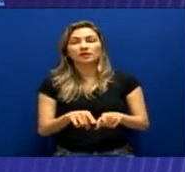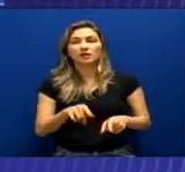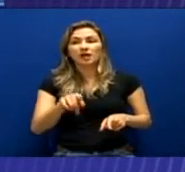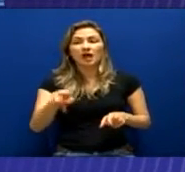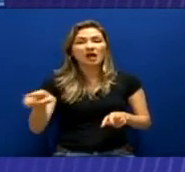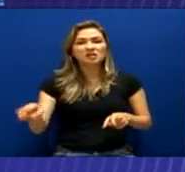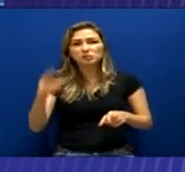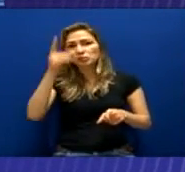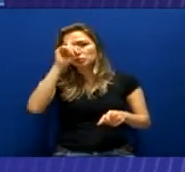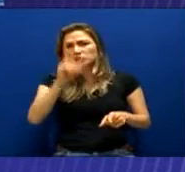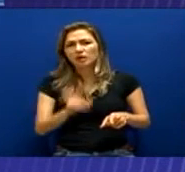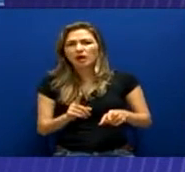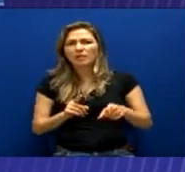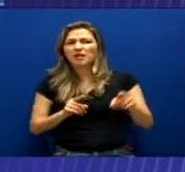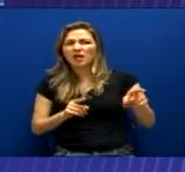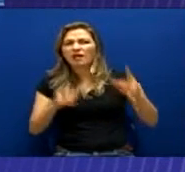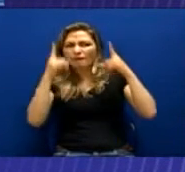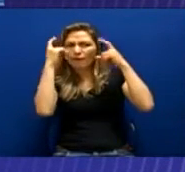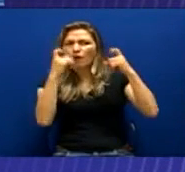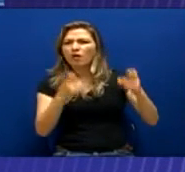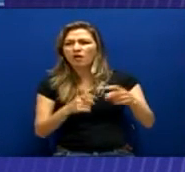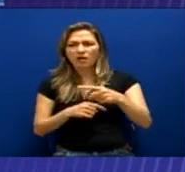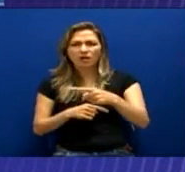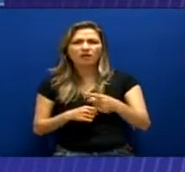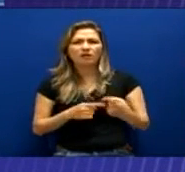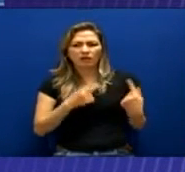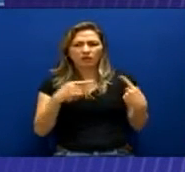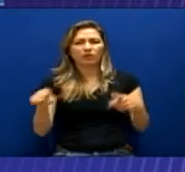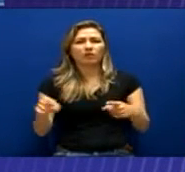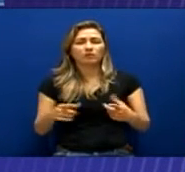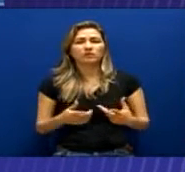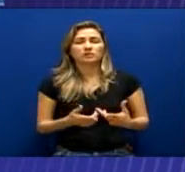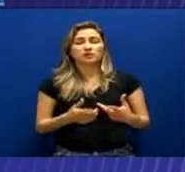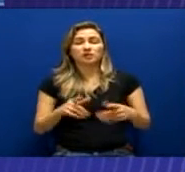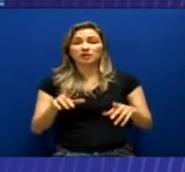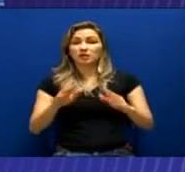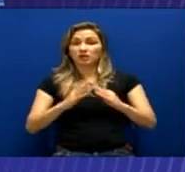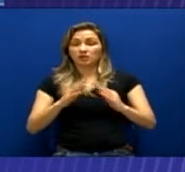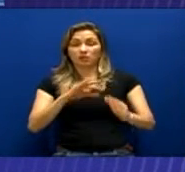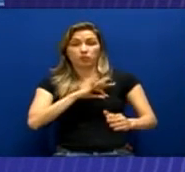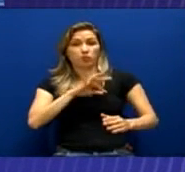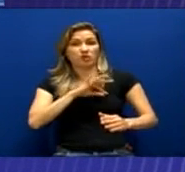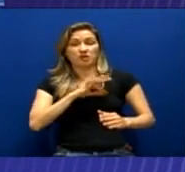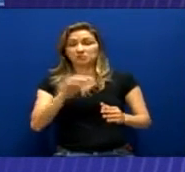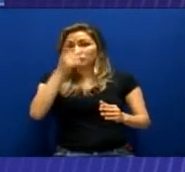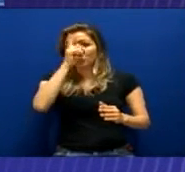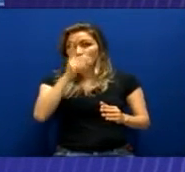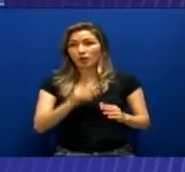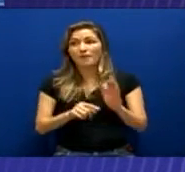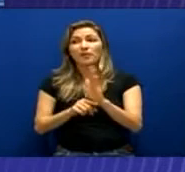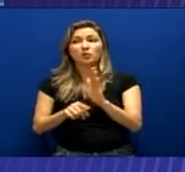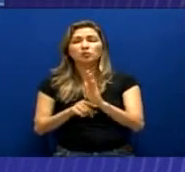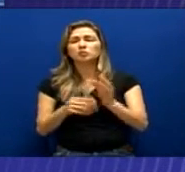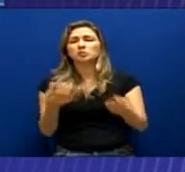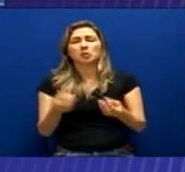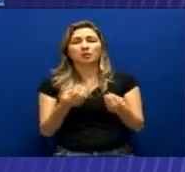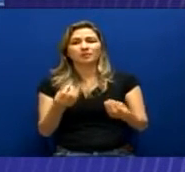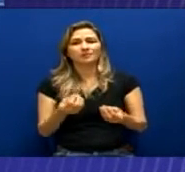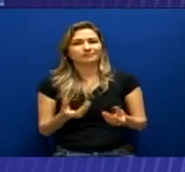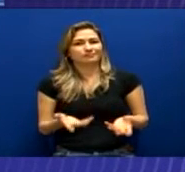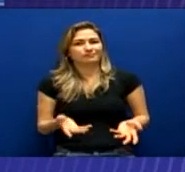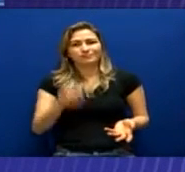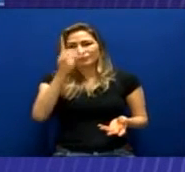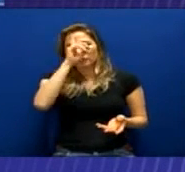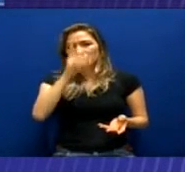resulta em obstrução a trabalhos investigativos por parte da Polícia Judiciária. Aos IMLs do Brasil não têm meios necessários para